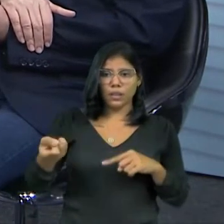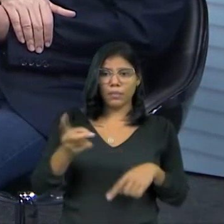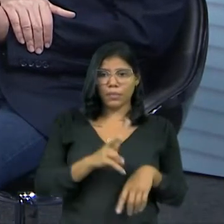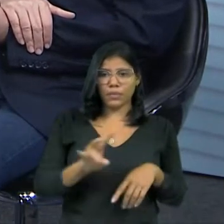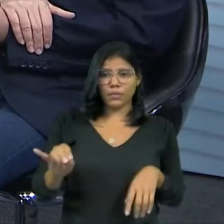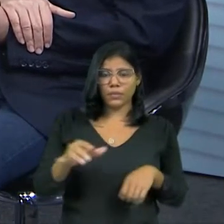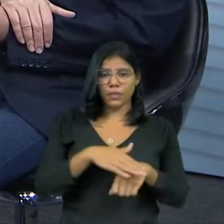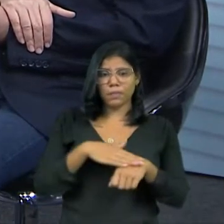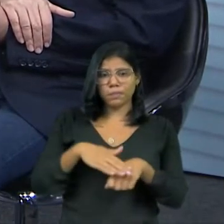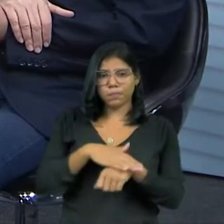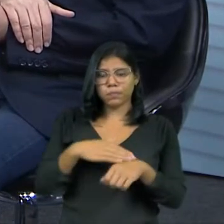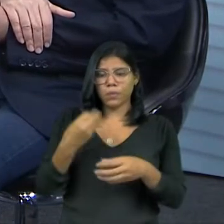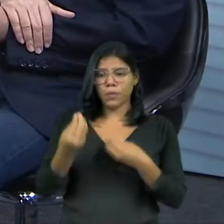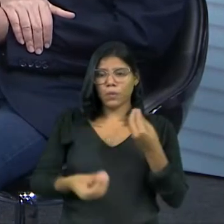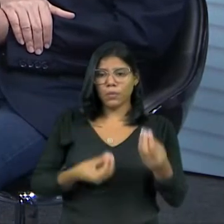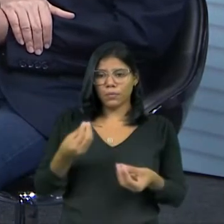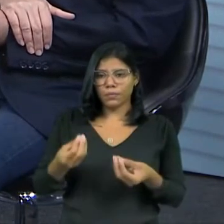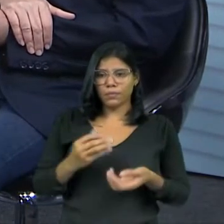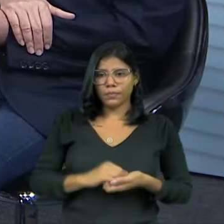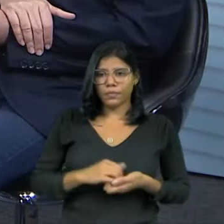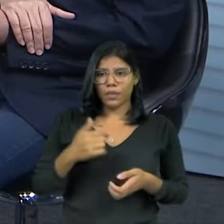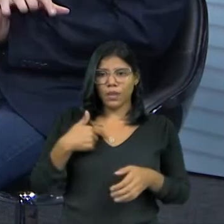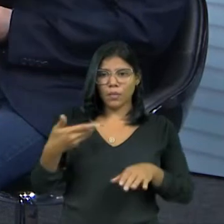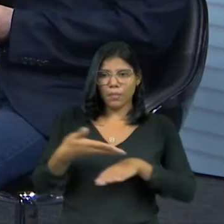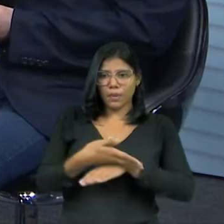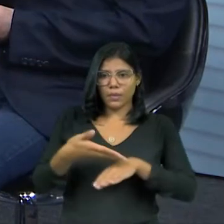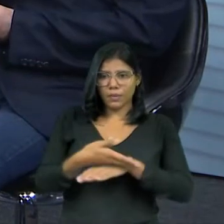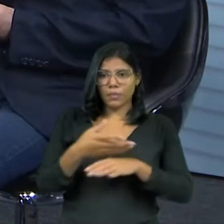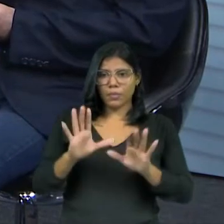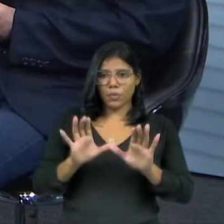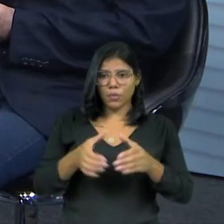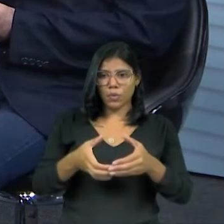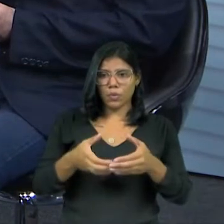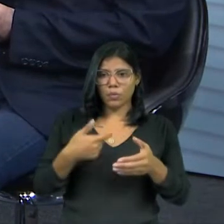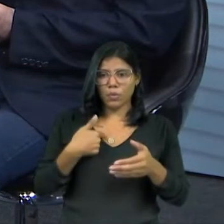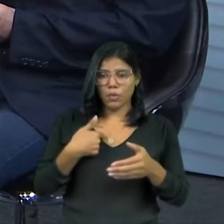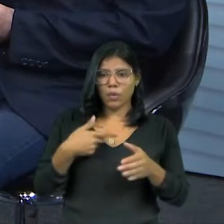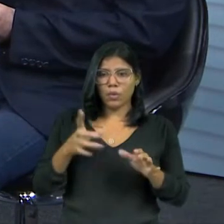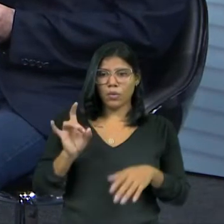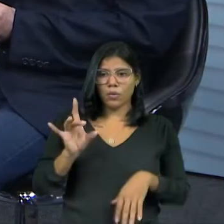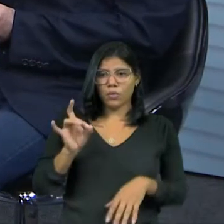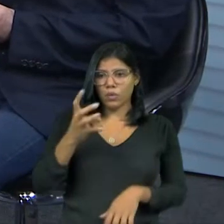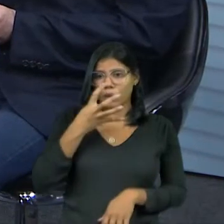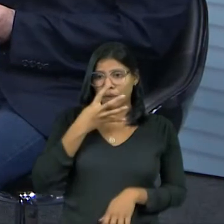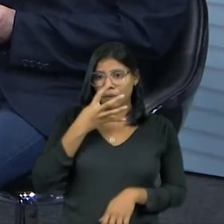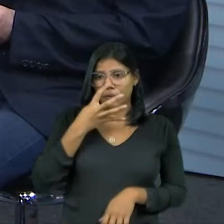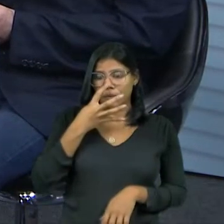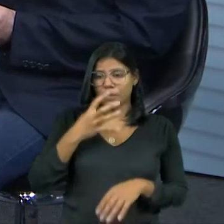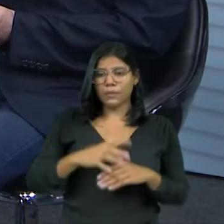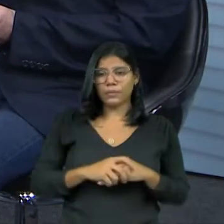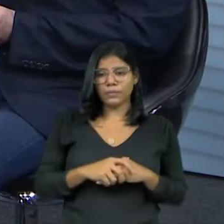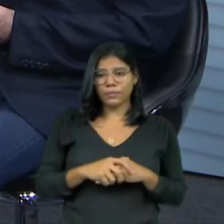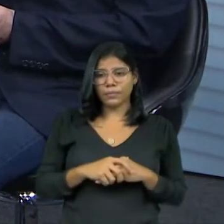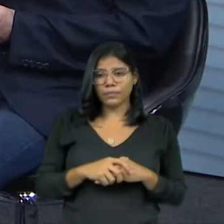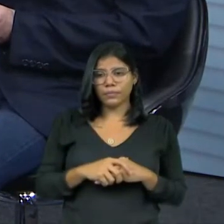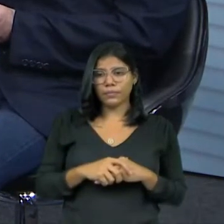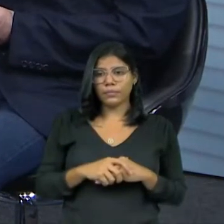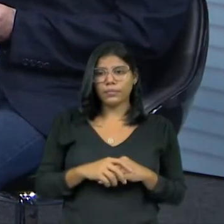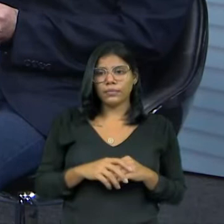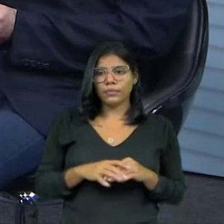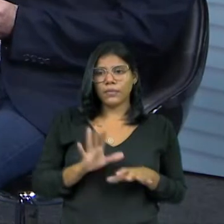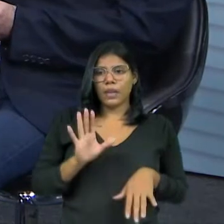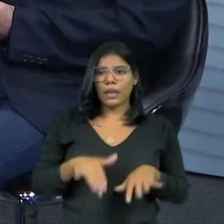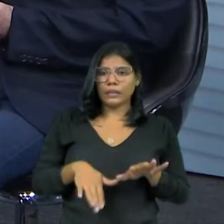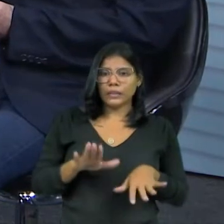isso. Como é que... Eu participo de alguns grupos. Eu fico só mais vendo. Às vezes